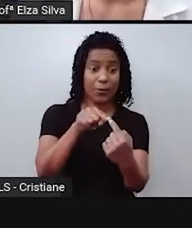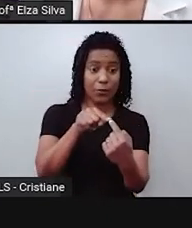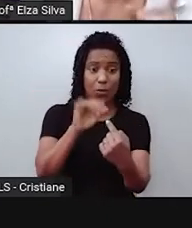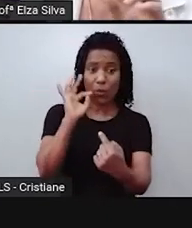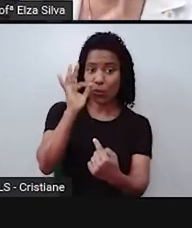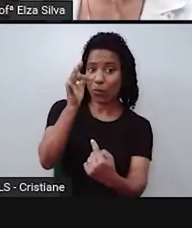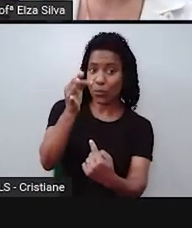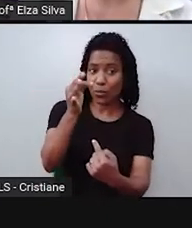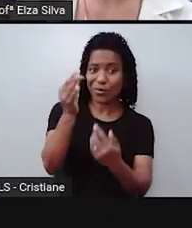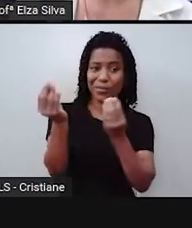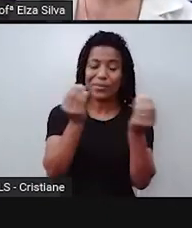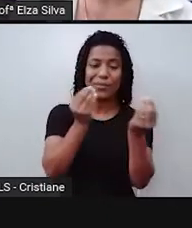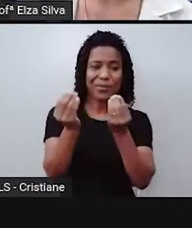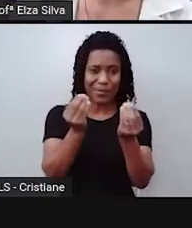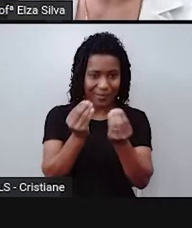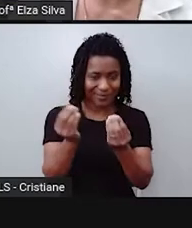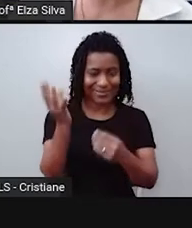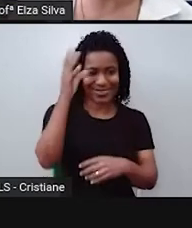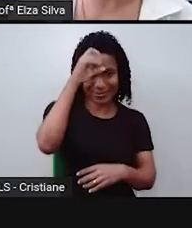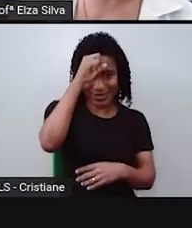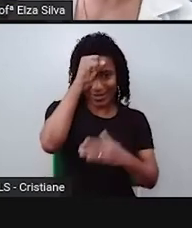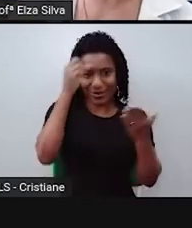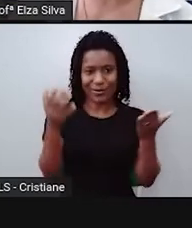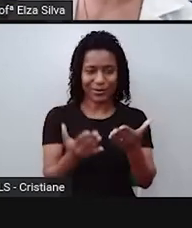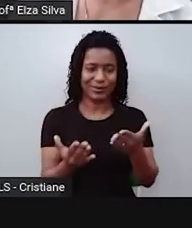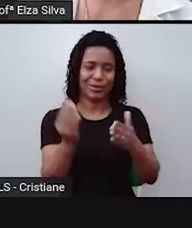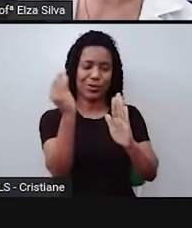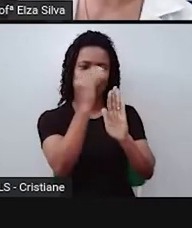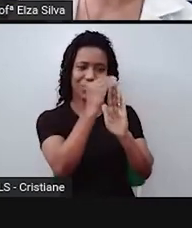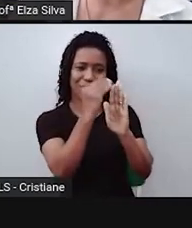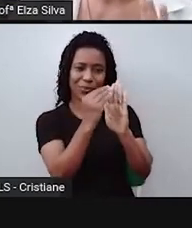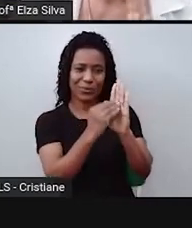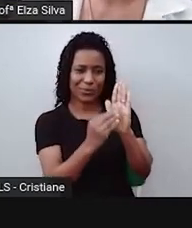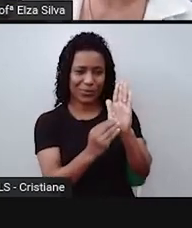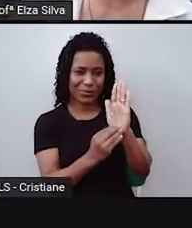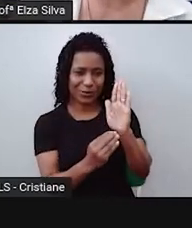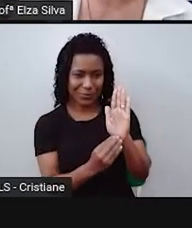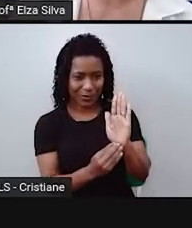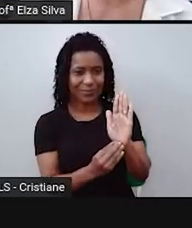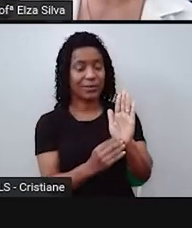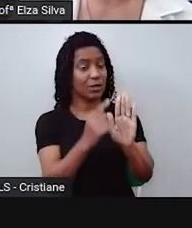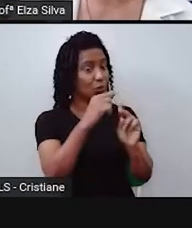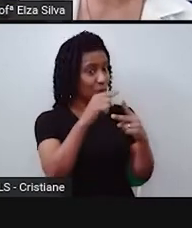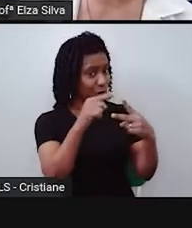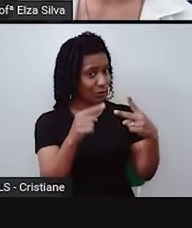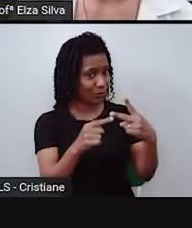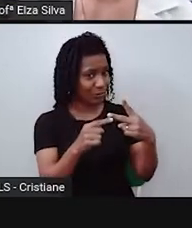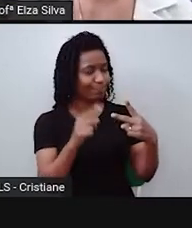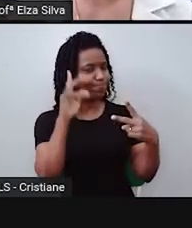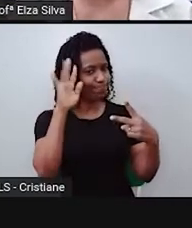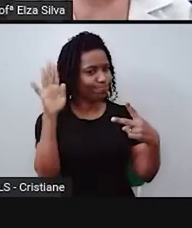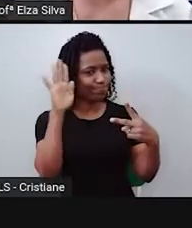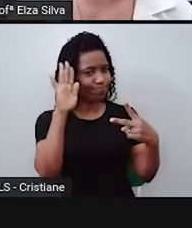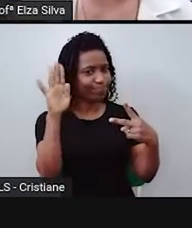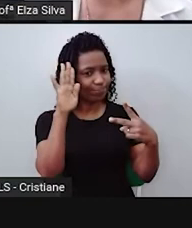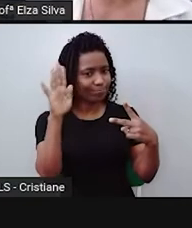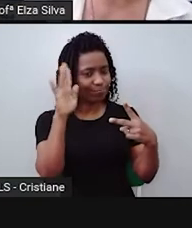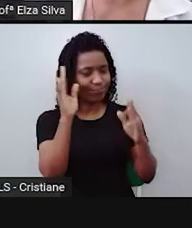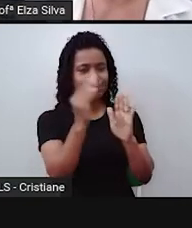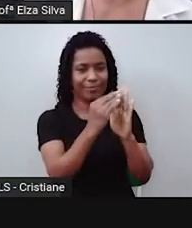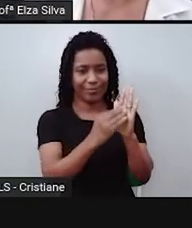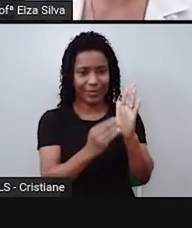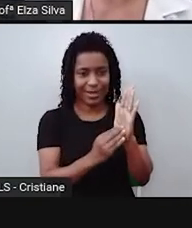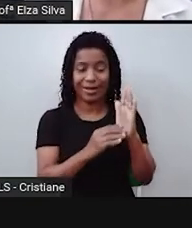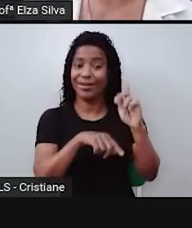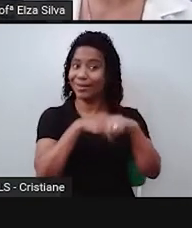Então, escreva aí em seu caderno tudo o que você sabe a respeito desses dois questionamentos e vamos ampliar o nosso